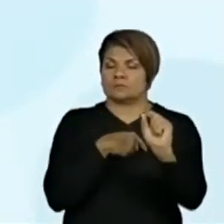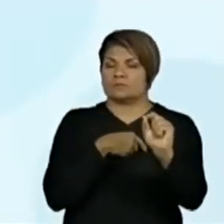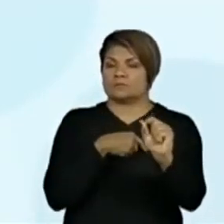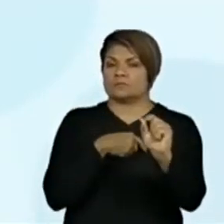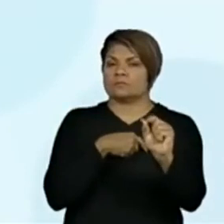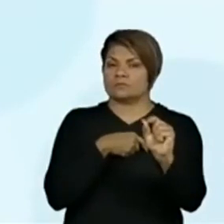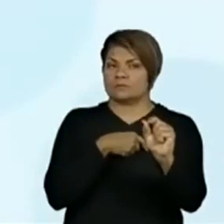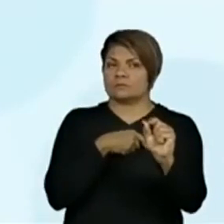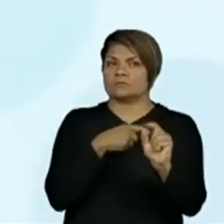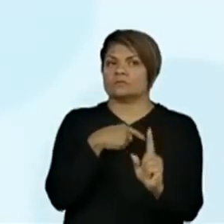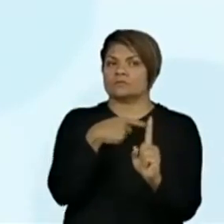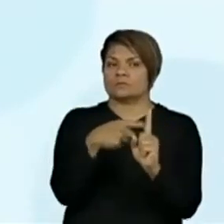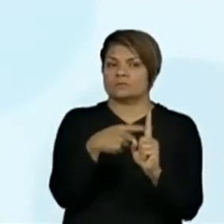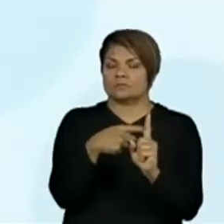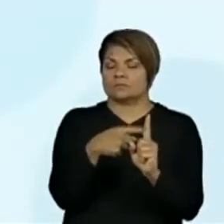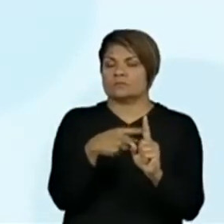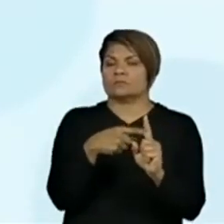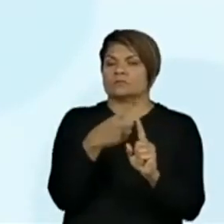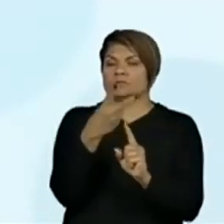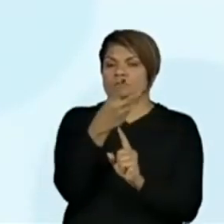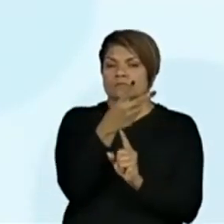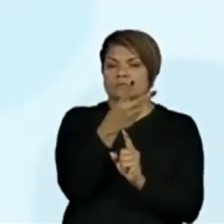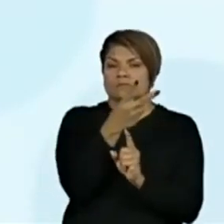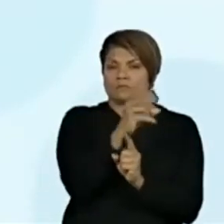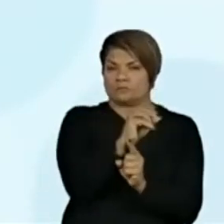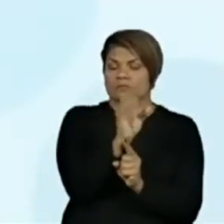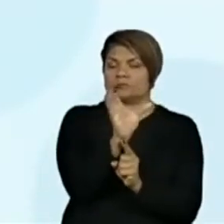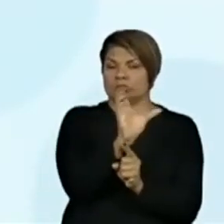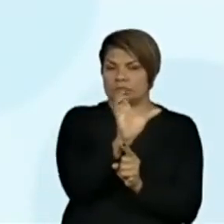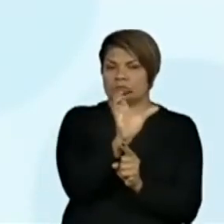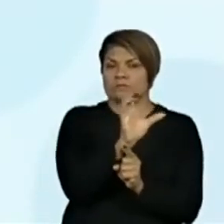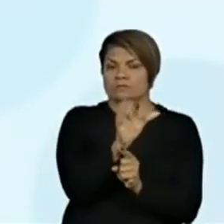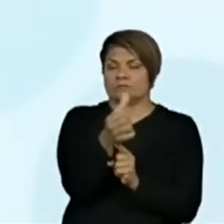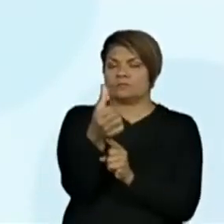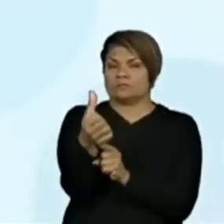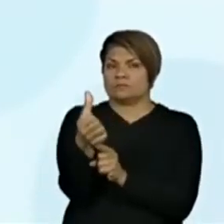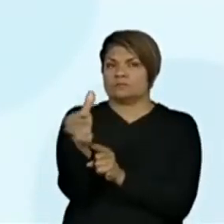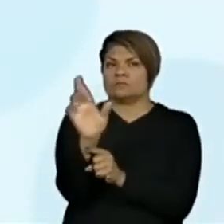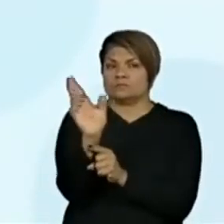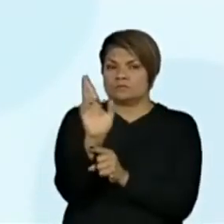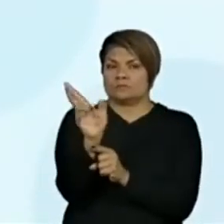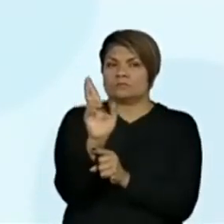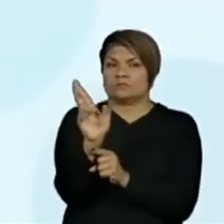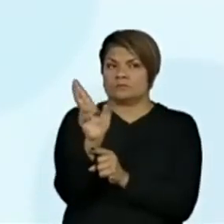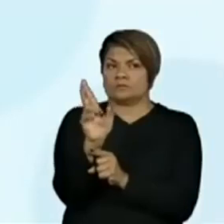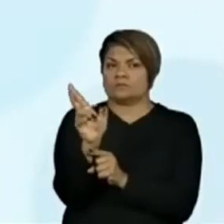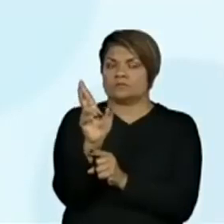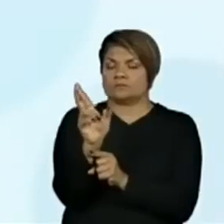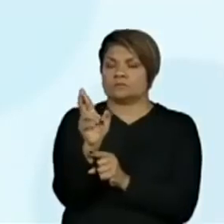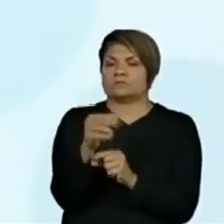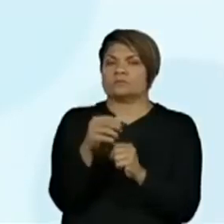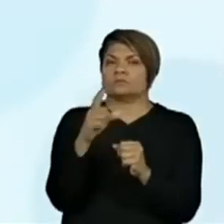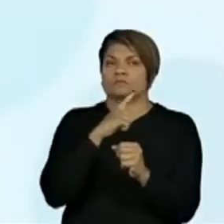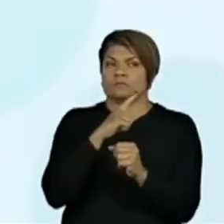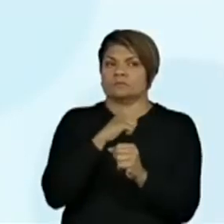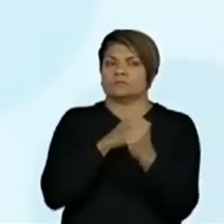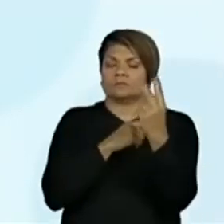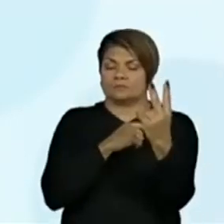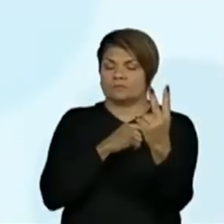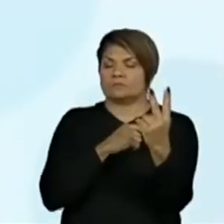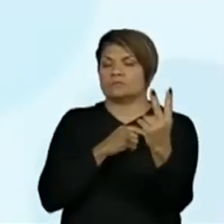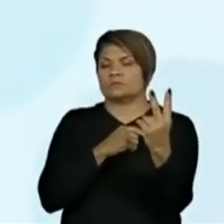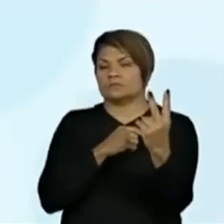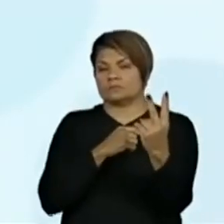Vocês somaram 20 centavos e somaram 6 reais. E aí, vocês vão ter que somar esses dois valores, ok?